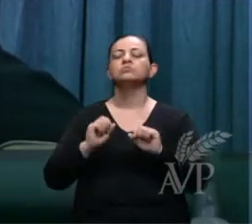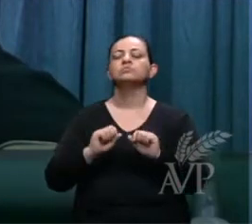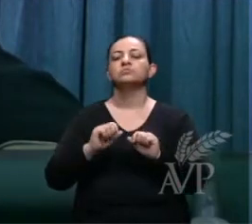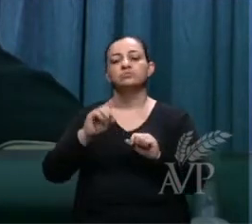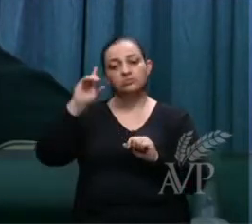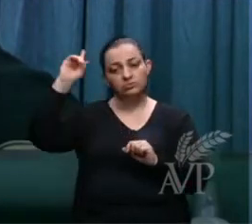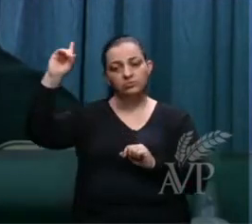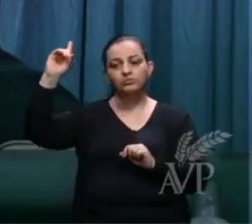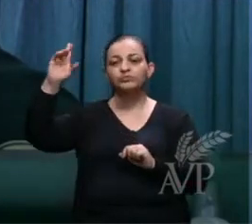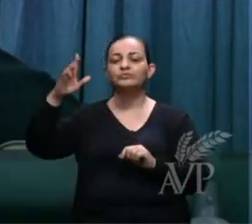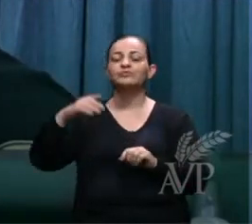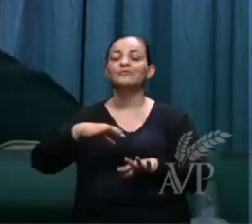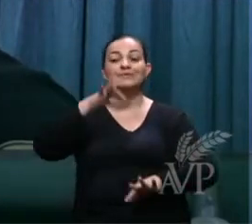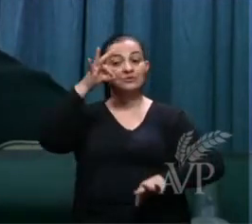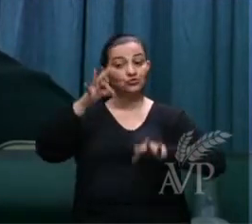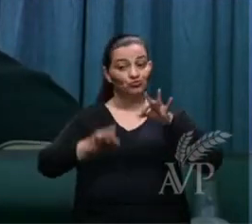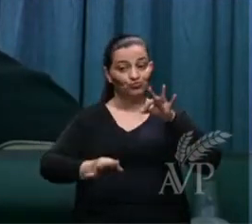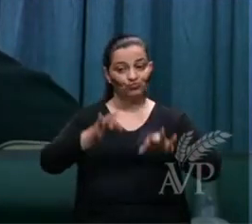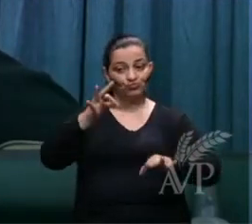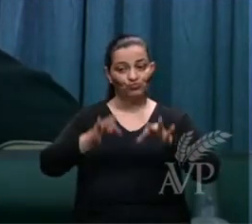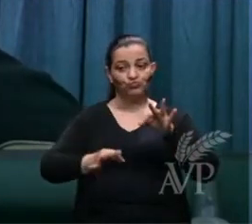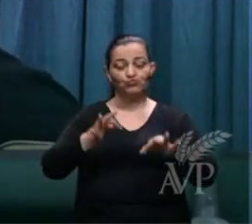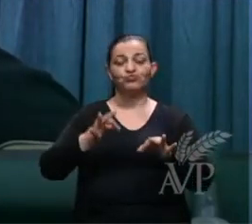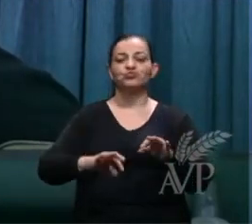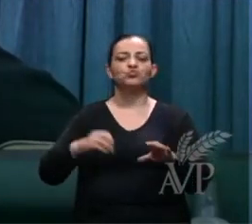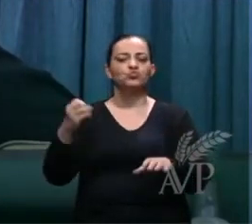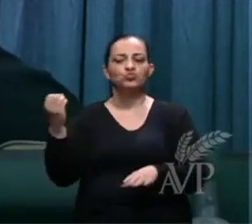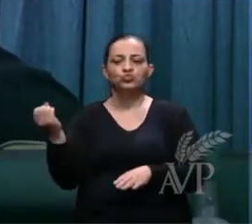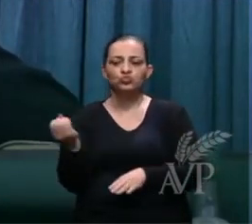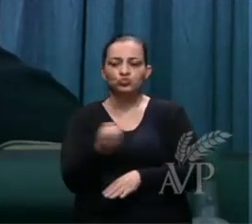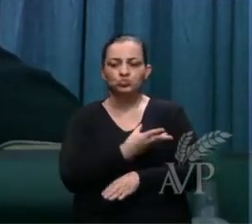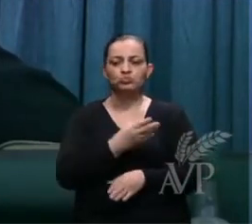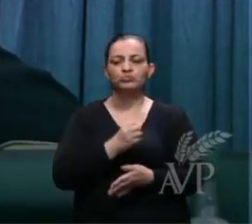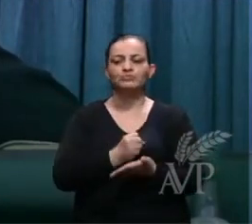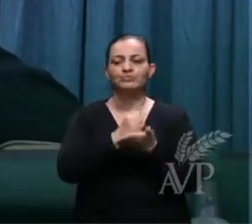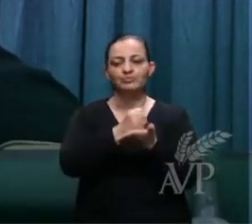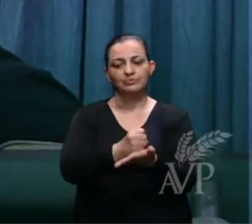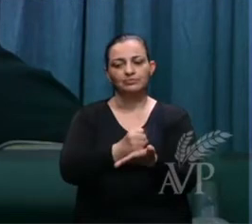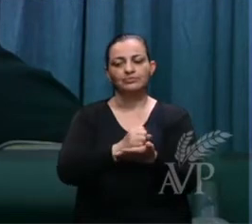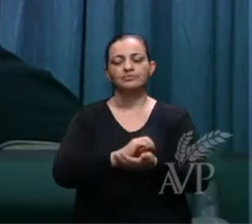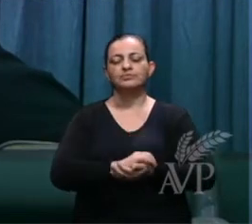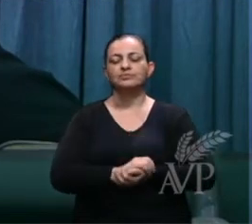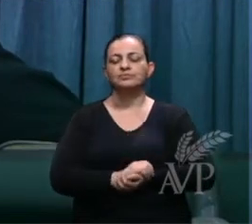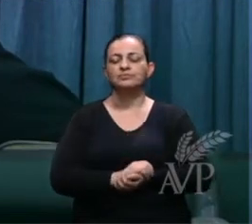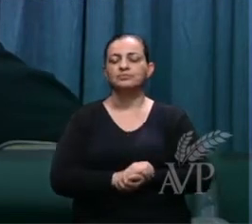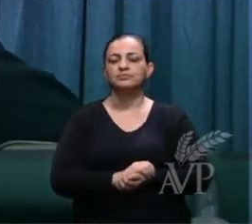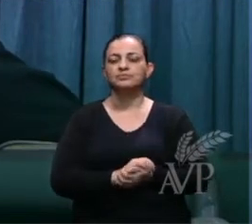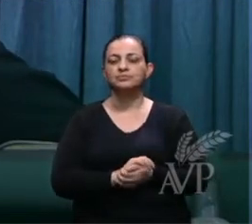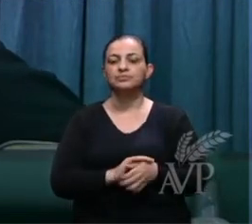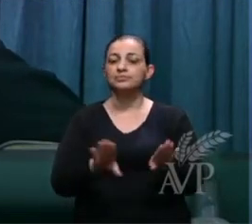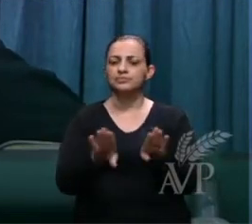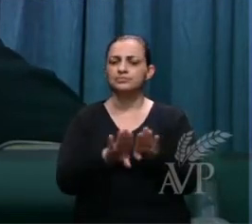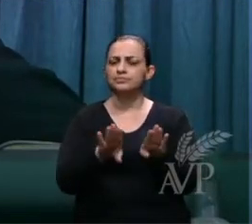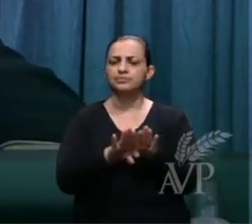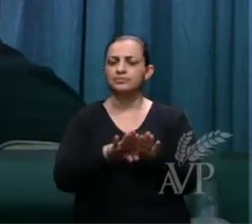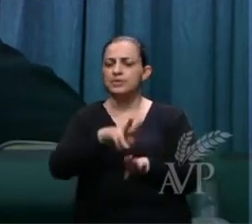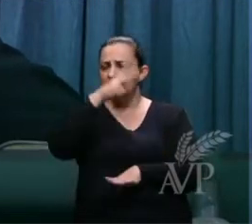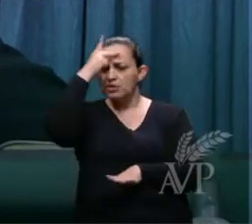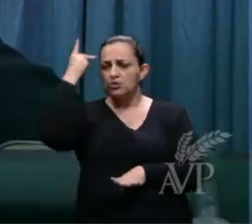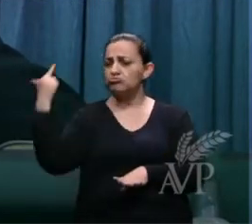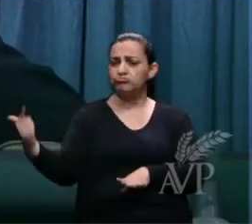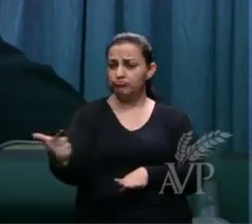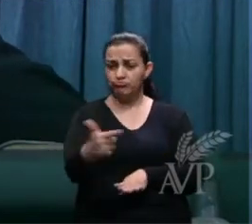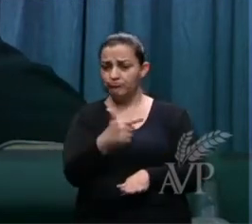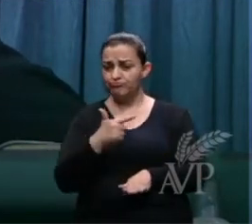evangelho, da graça, o novo testamento. E aqueles que não tiveram lei,